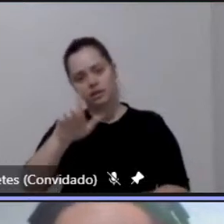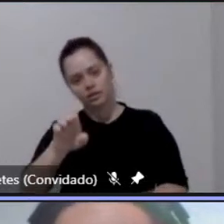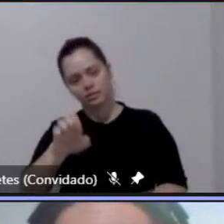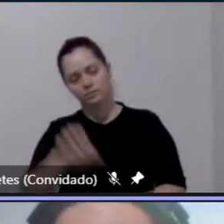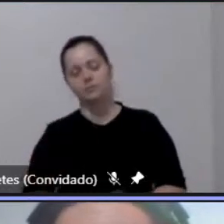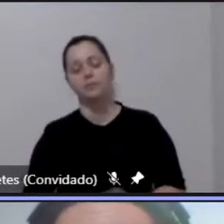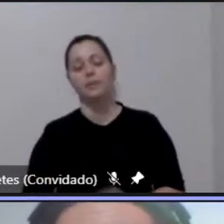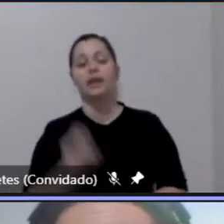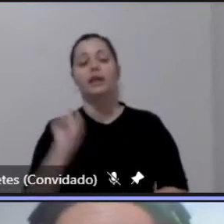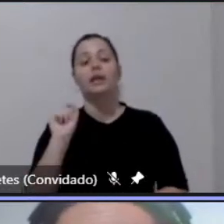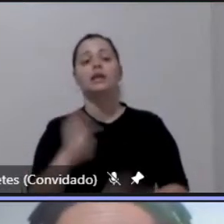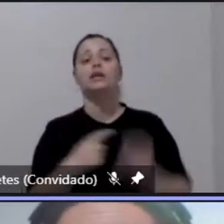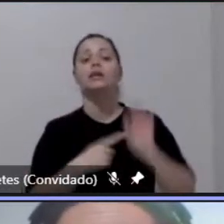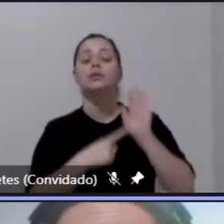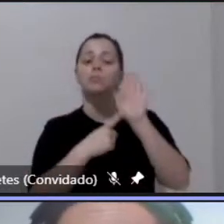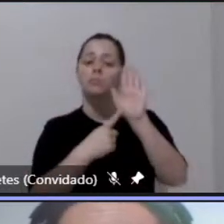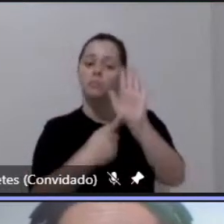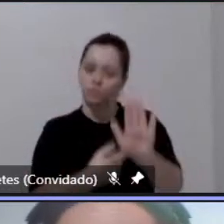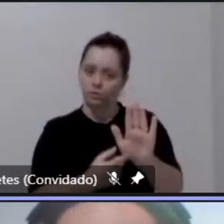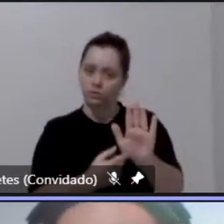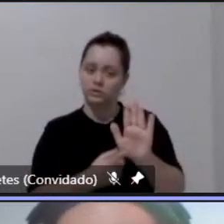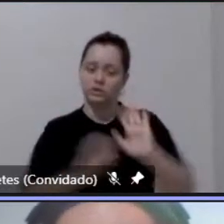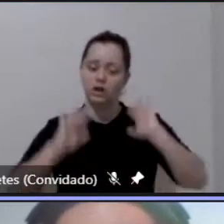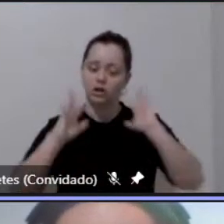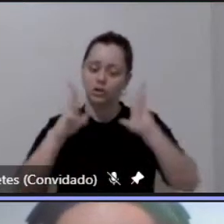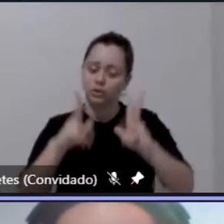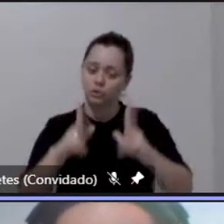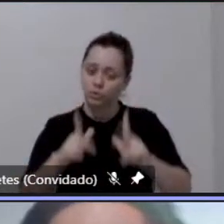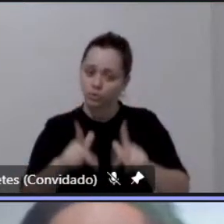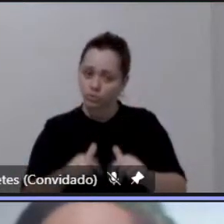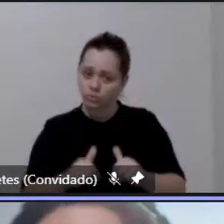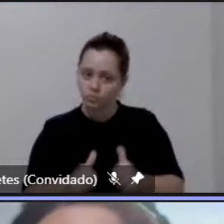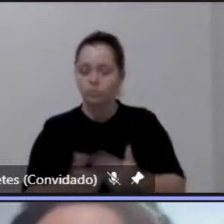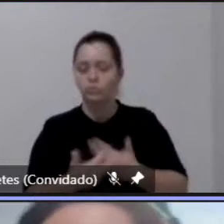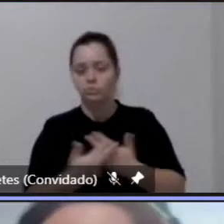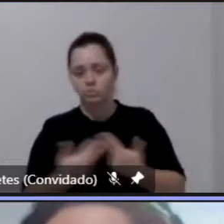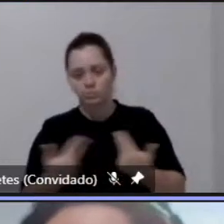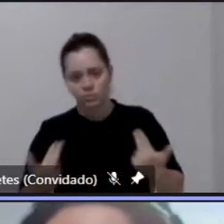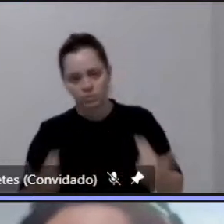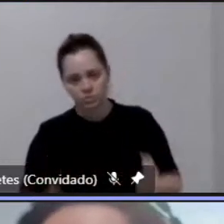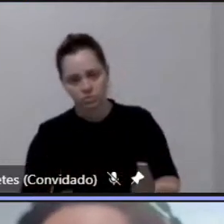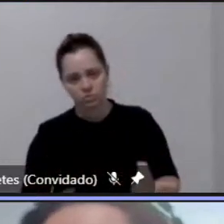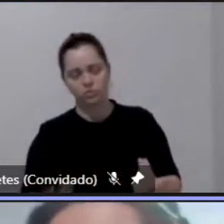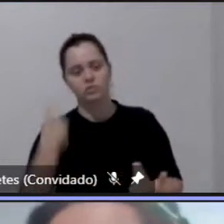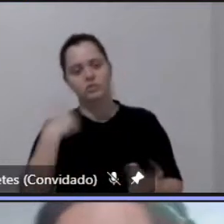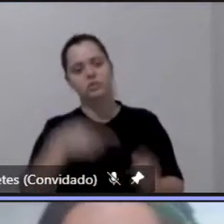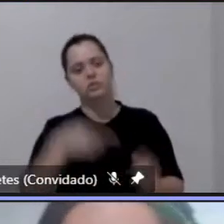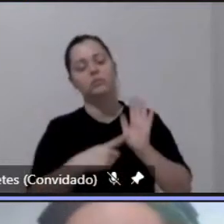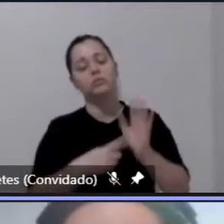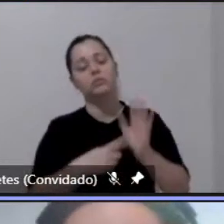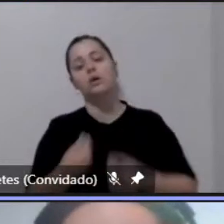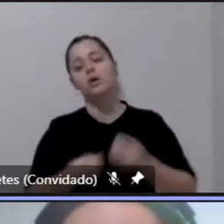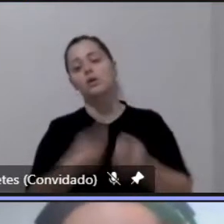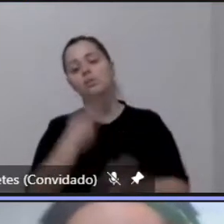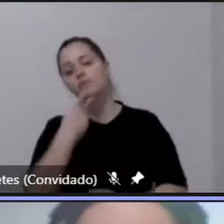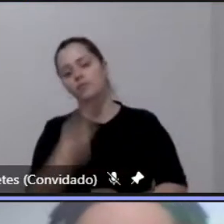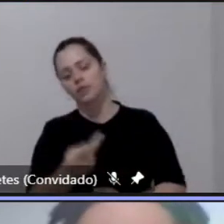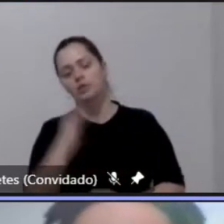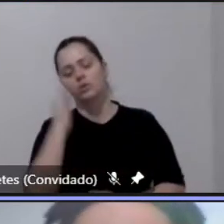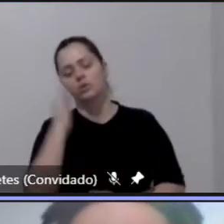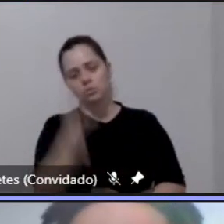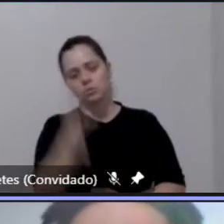mostra que a demanda como o que mostra o que eu falei lá na frente como a demanda não